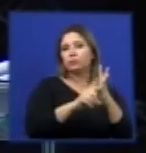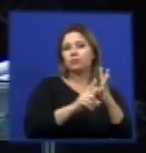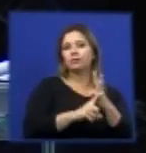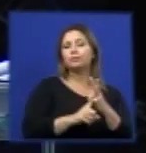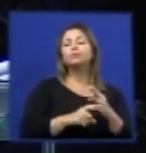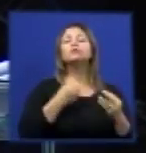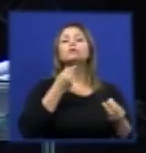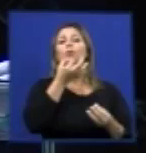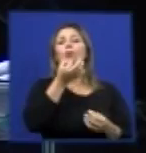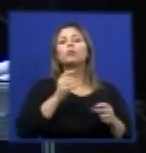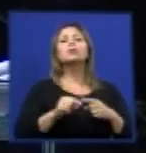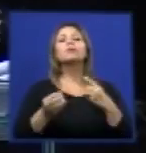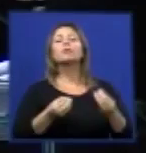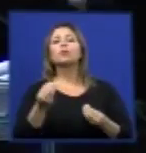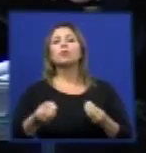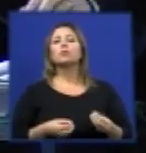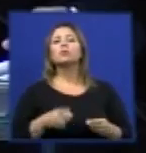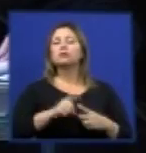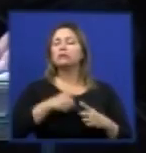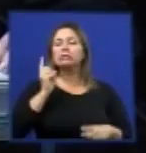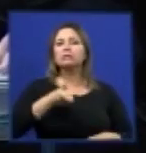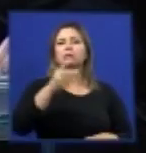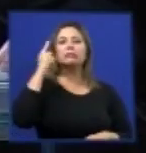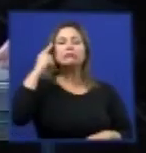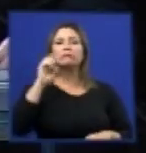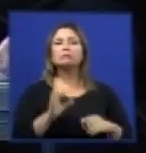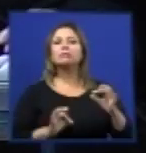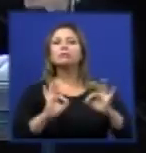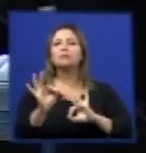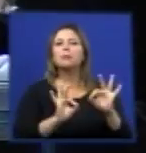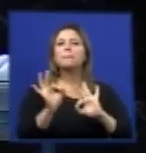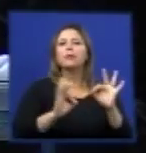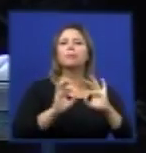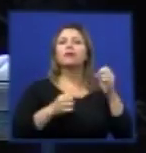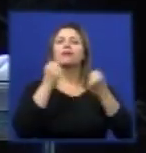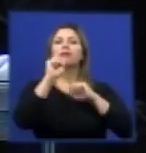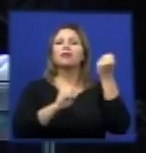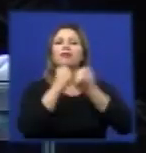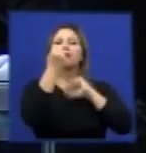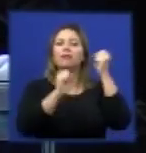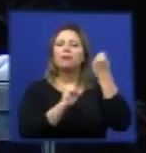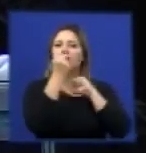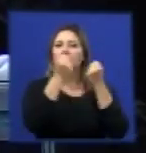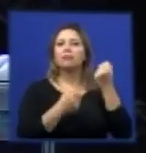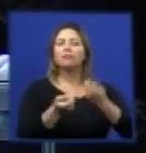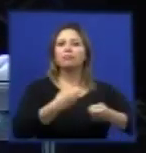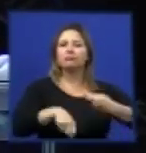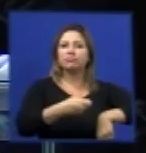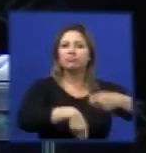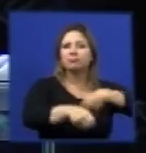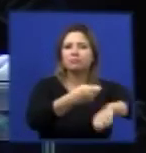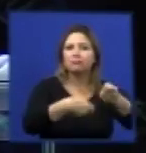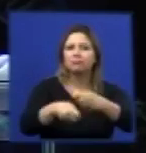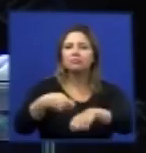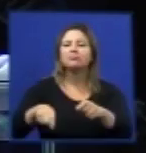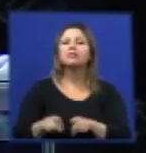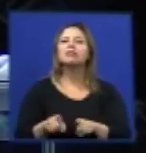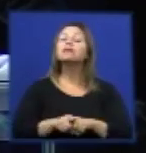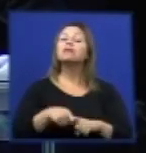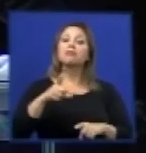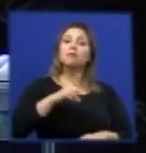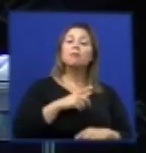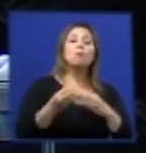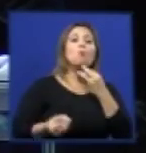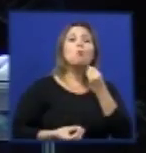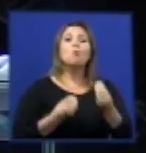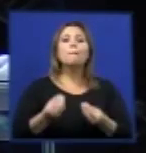nível de análise é o da política industrial. No que se refere à política industrial, como nós mencionamos, há uma tendência